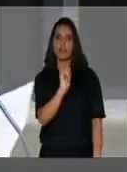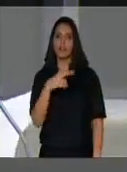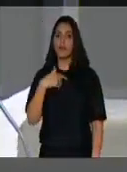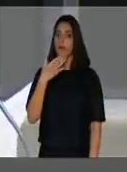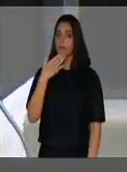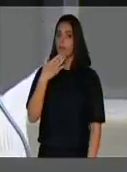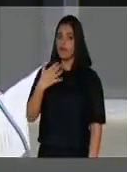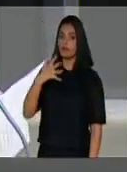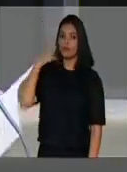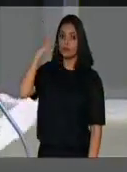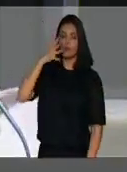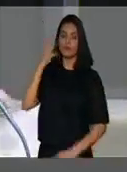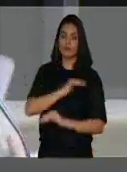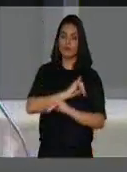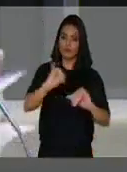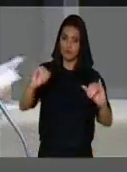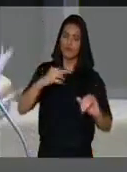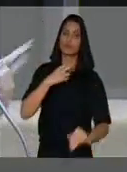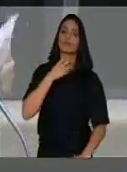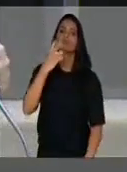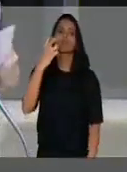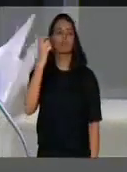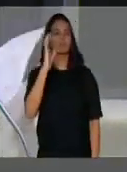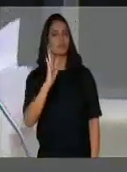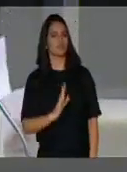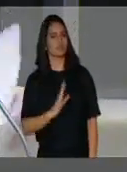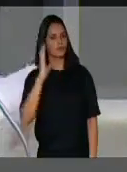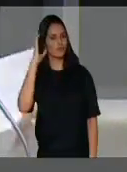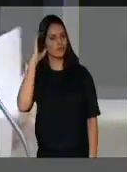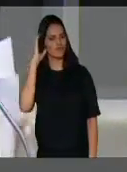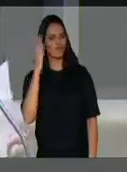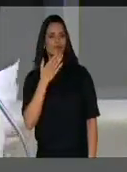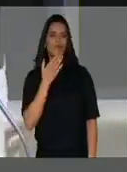dessa minha fala na voz do Brasil. Por favor, obrigada. Deferido.